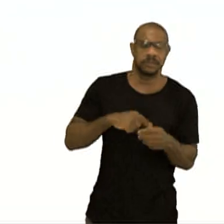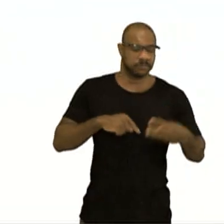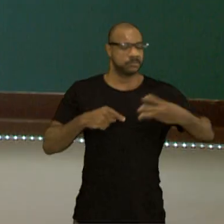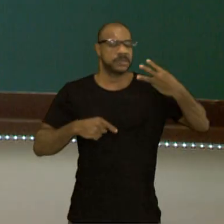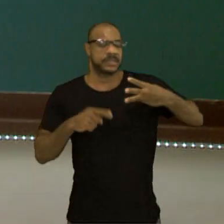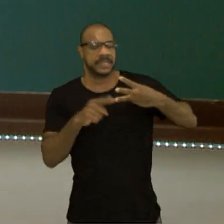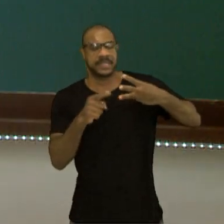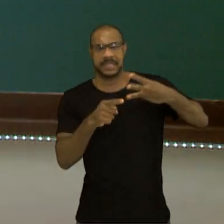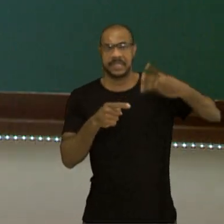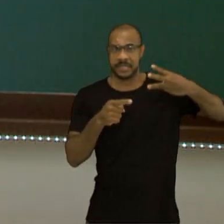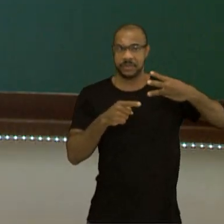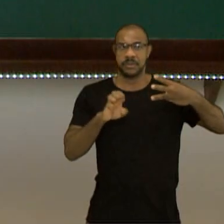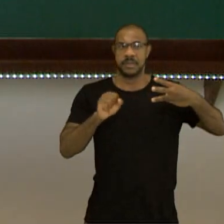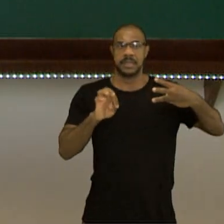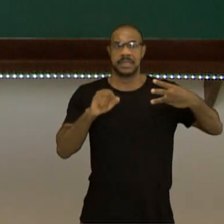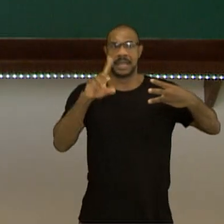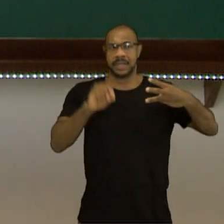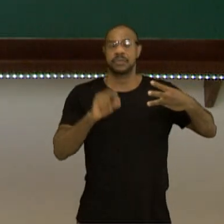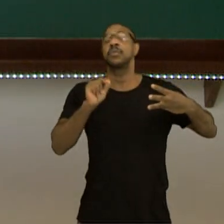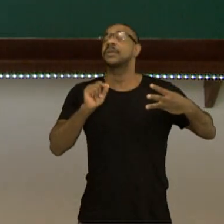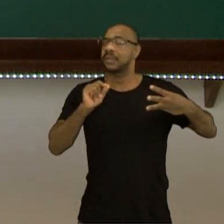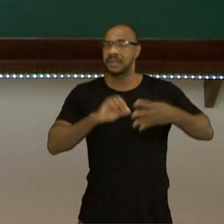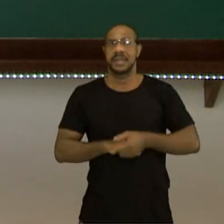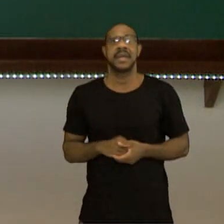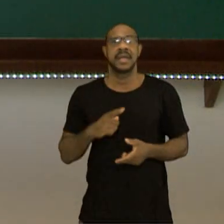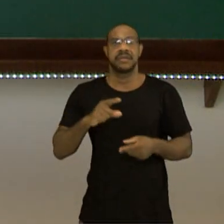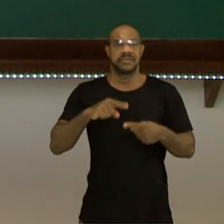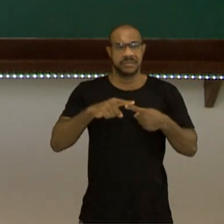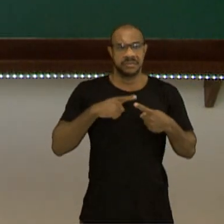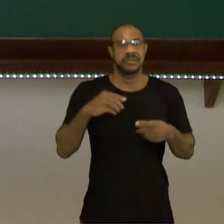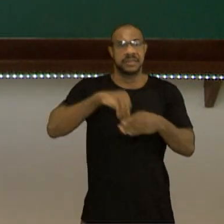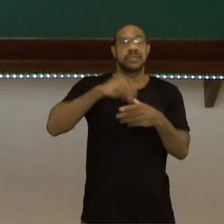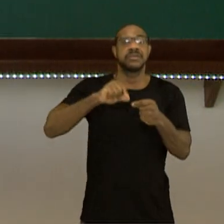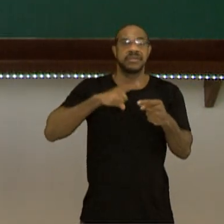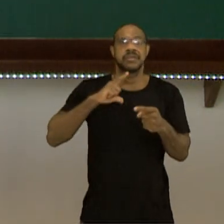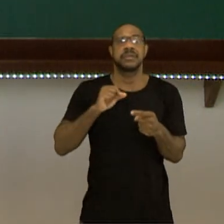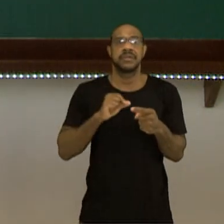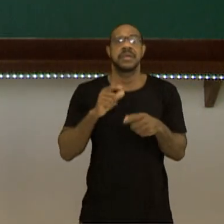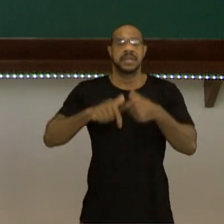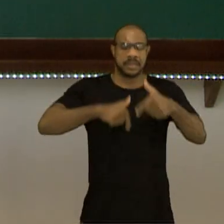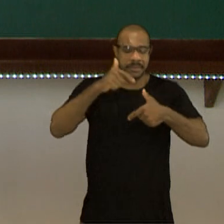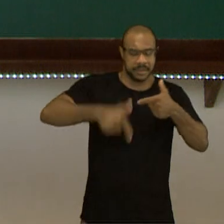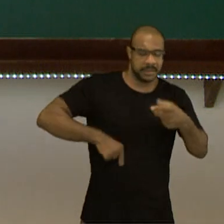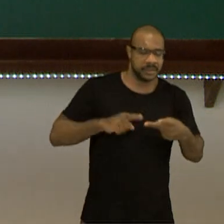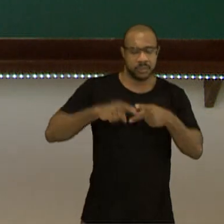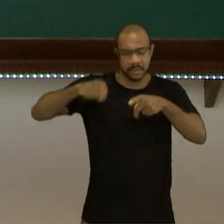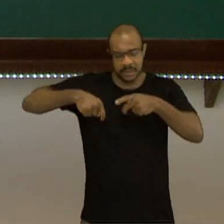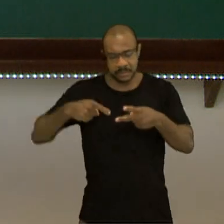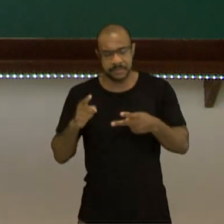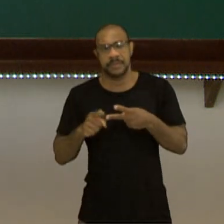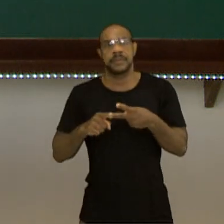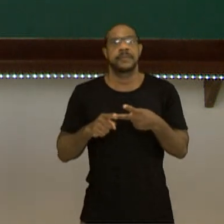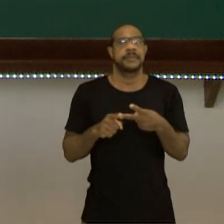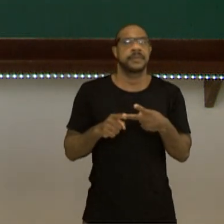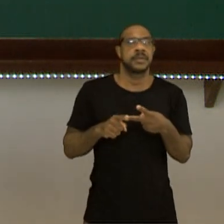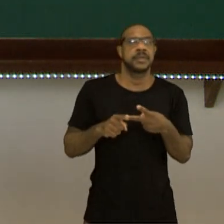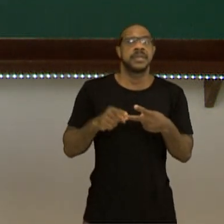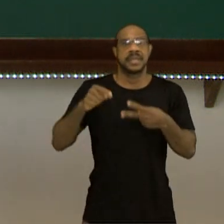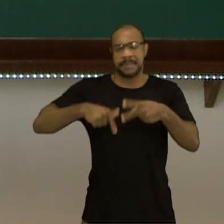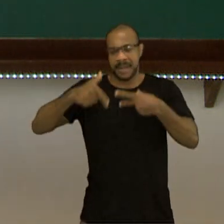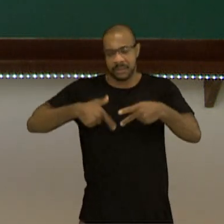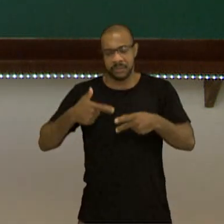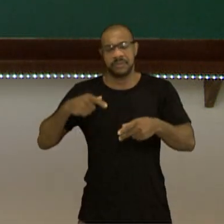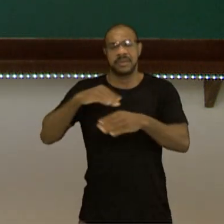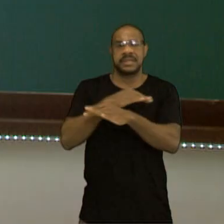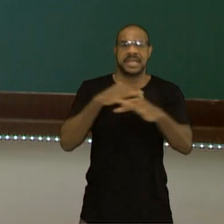terceiro estado. O terceiro estado, ele era composto pelos camponeses, trabalhadores do campo, por trabalhadores urbanos,